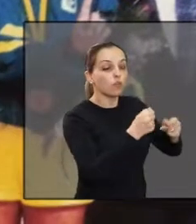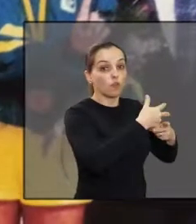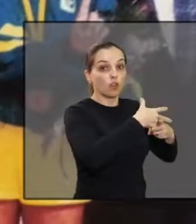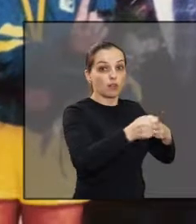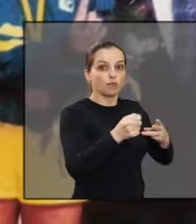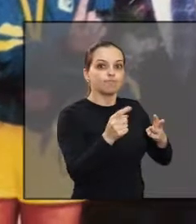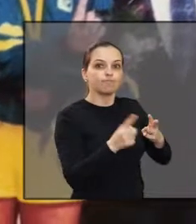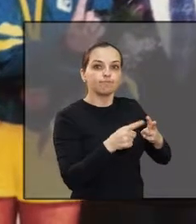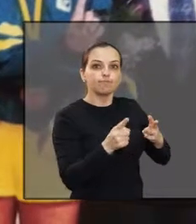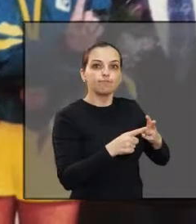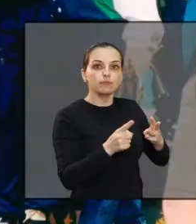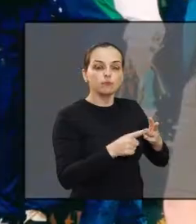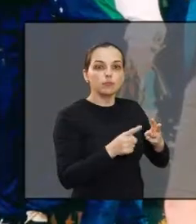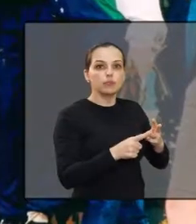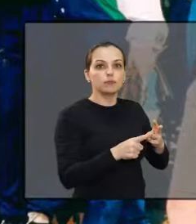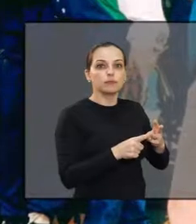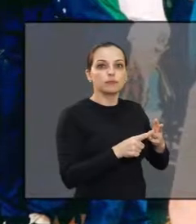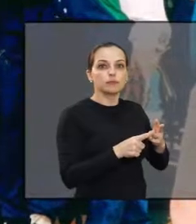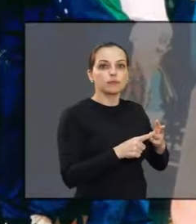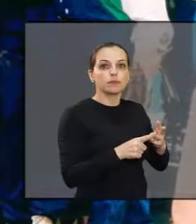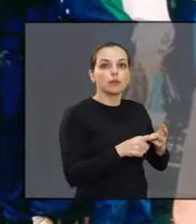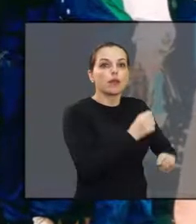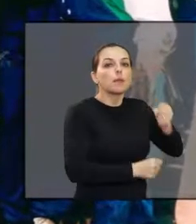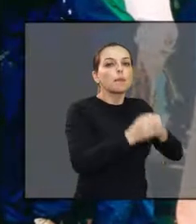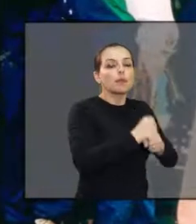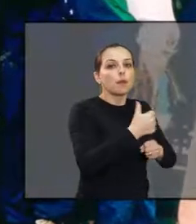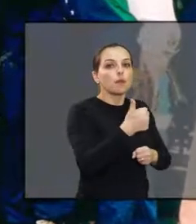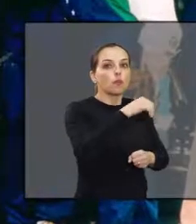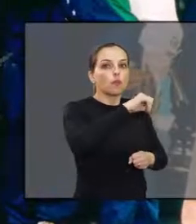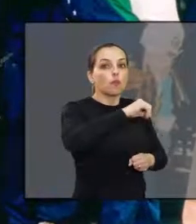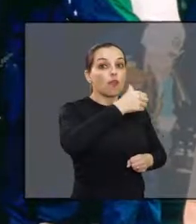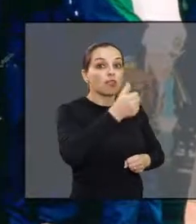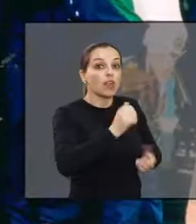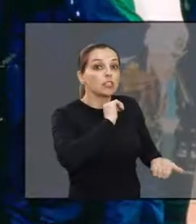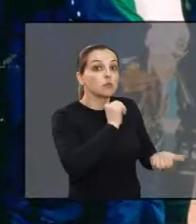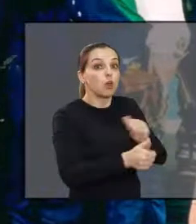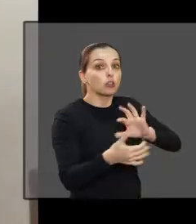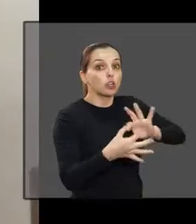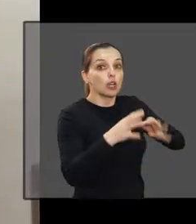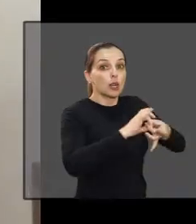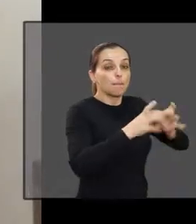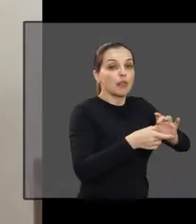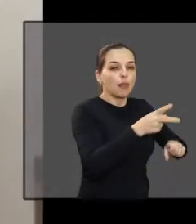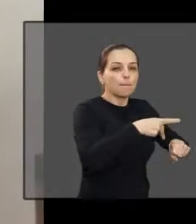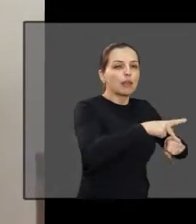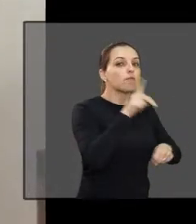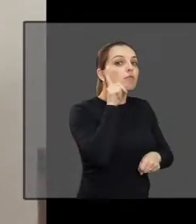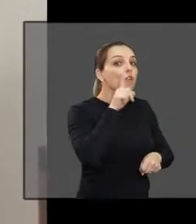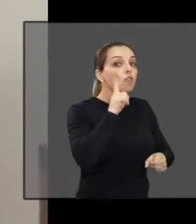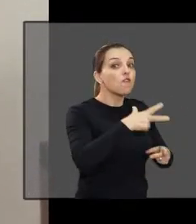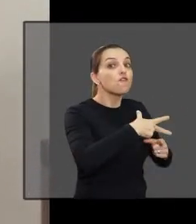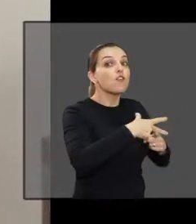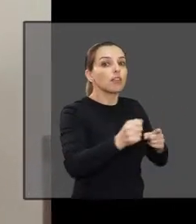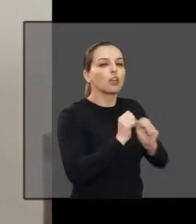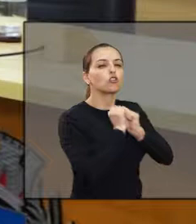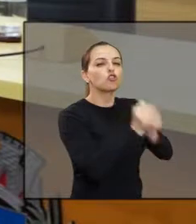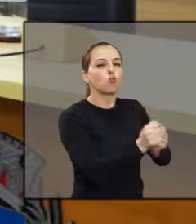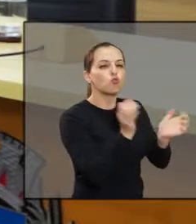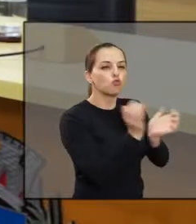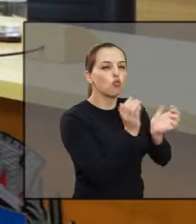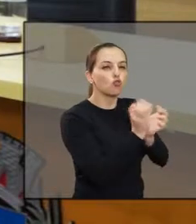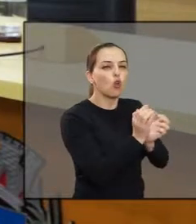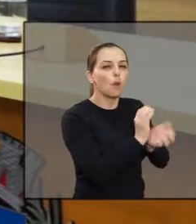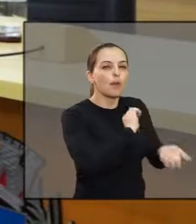e em 96, prata nas Olimpíadas de Atlanta, sempre levando o nome de Araraquara,